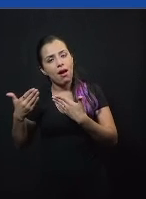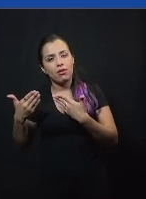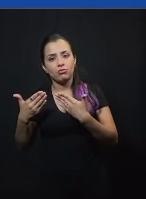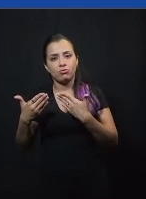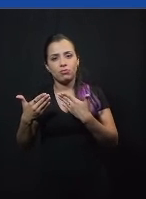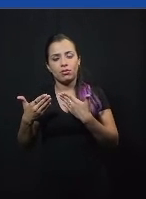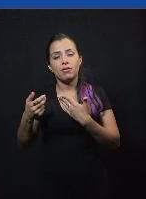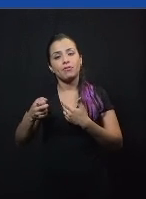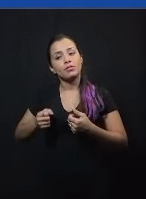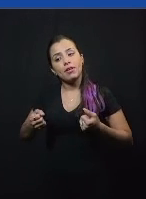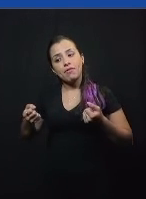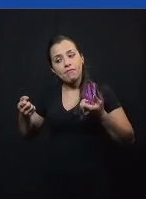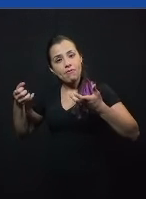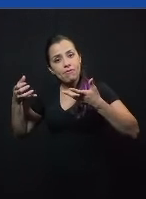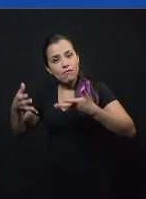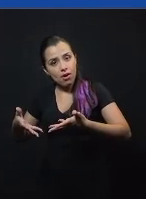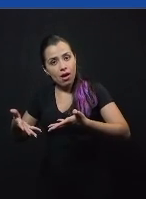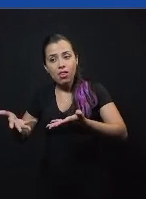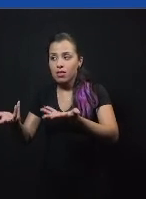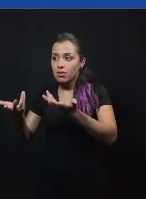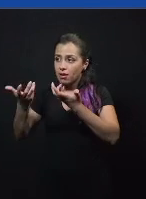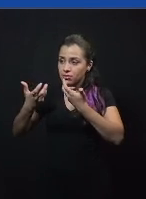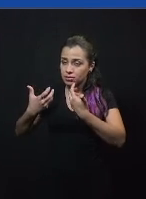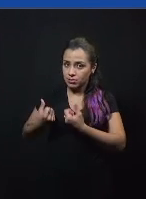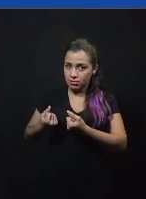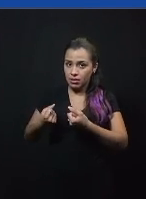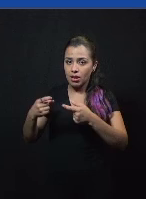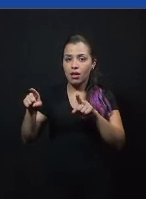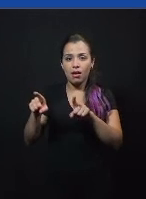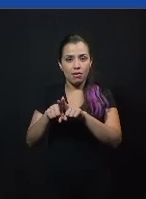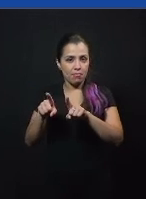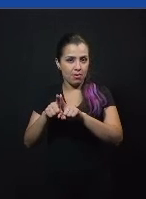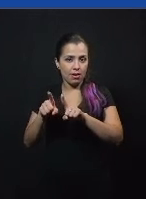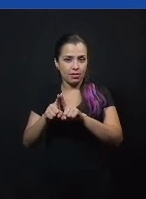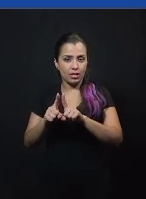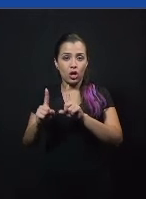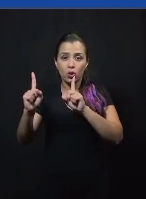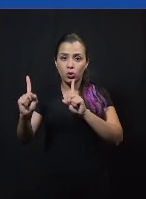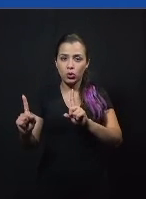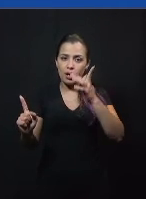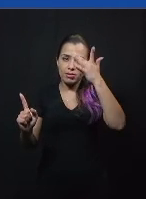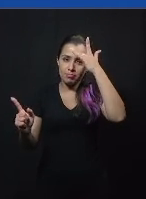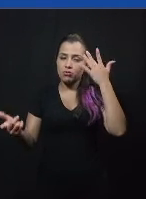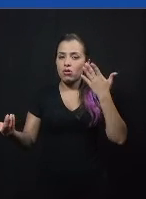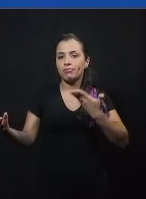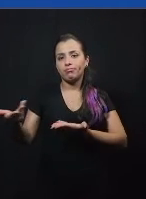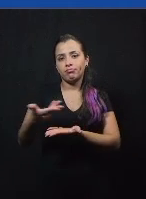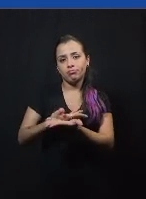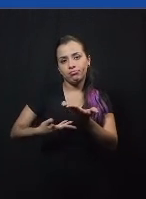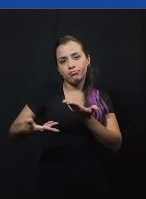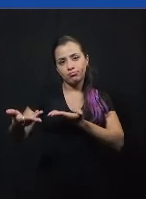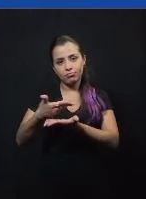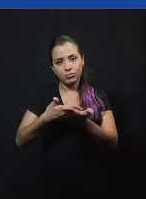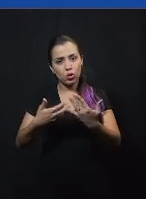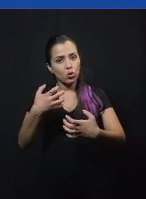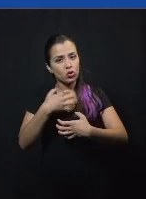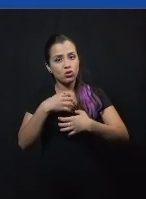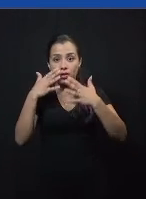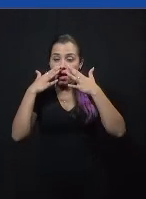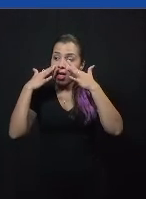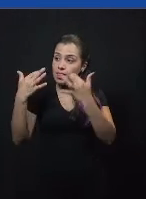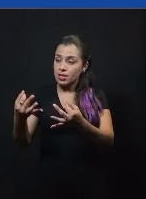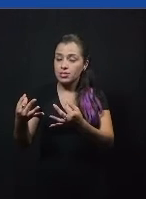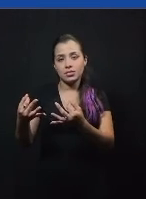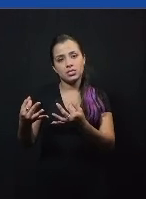então você tem que ter dos dois lados pessoas falando e pessoas ouvindo e você tem que ouvir de forma ativa não é só ouvir para